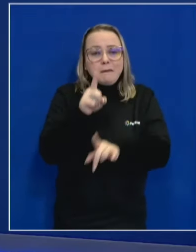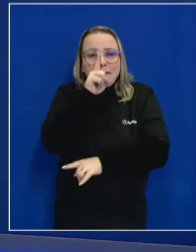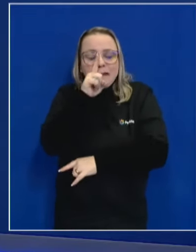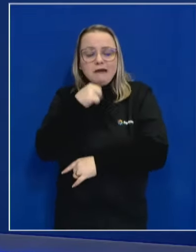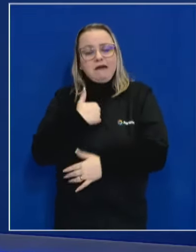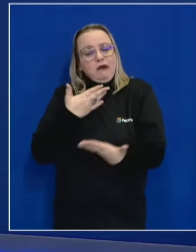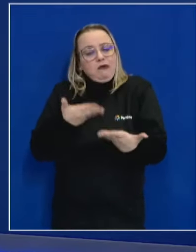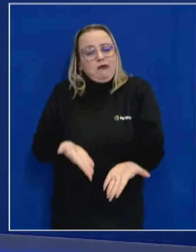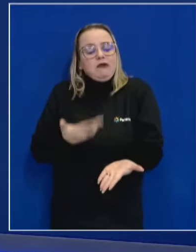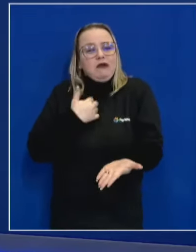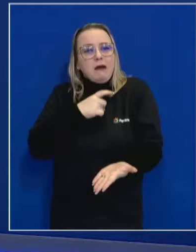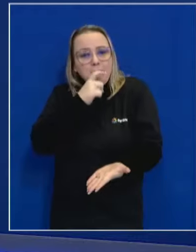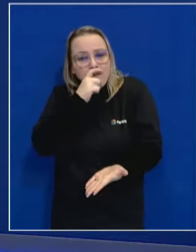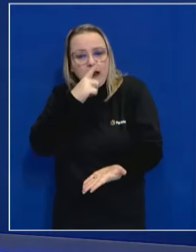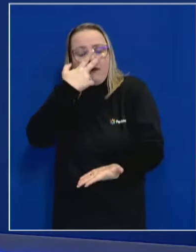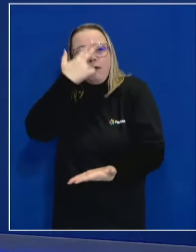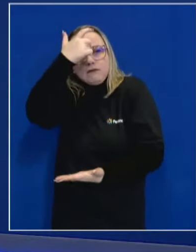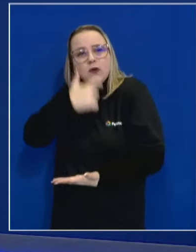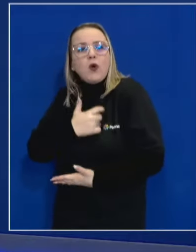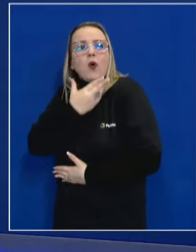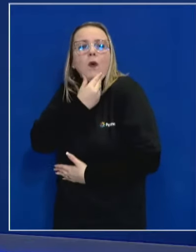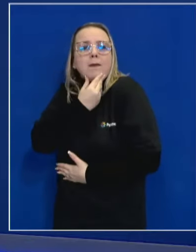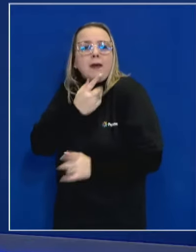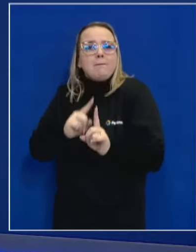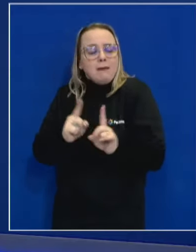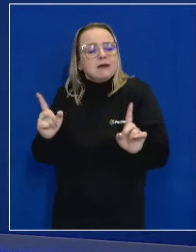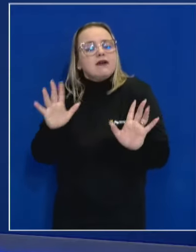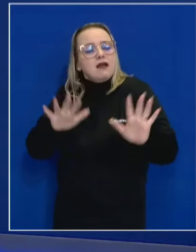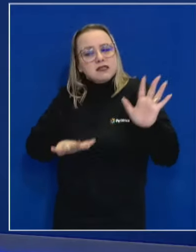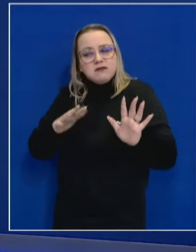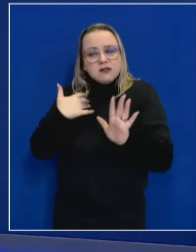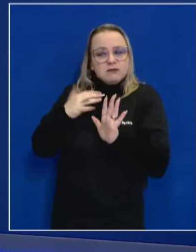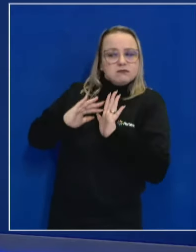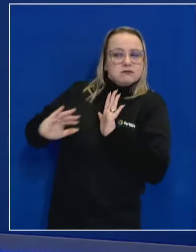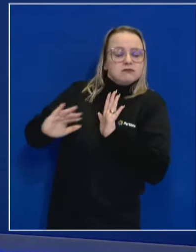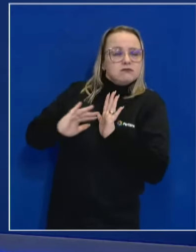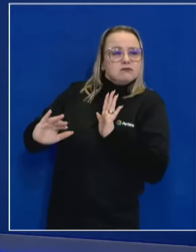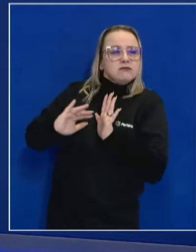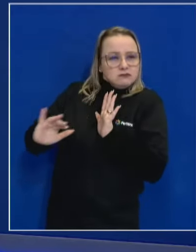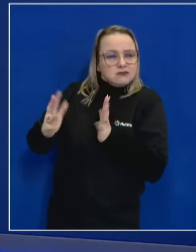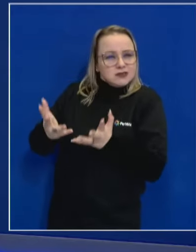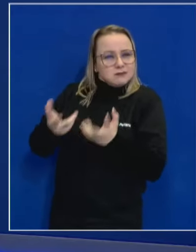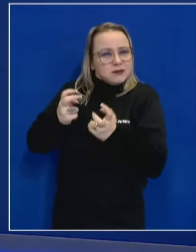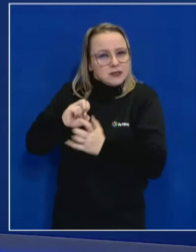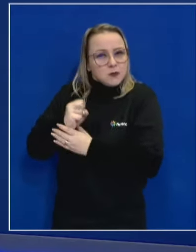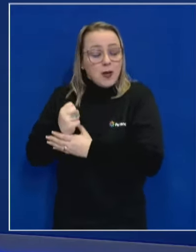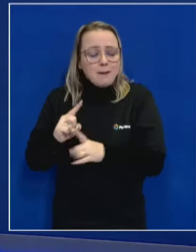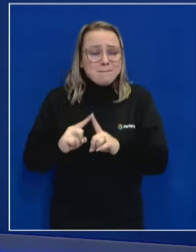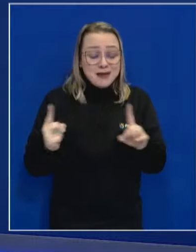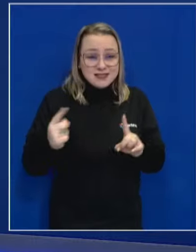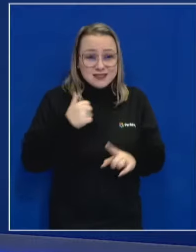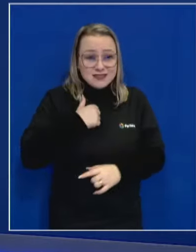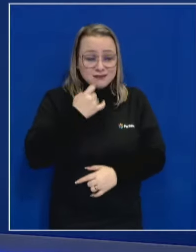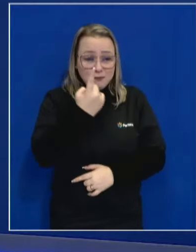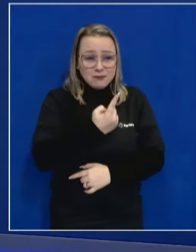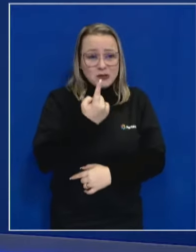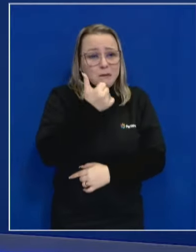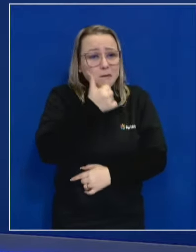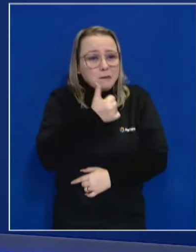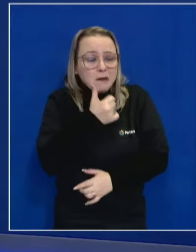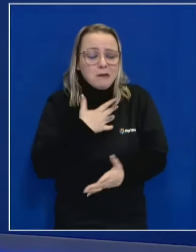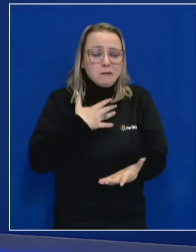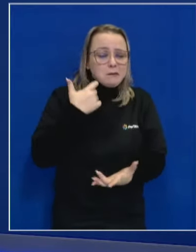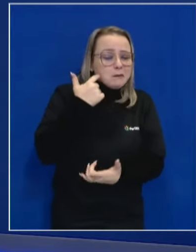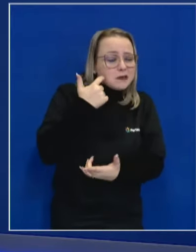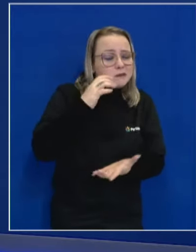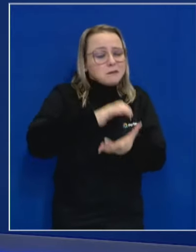né? Porque quando eu estou lá, o pai ainda figura paterna, acaba muitas vezes representando um pouco mais o sentimento de segurança. Mas uma figura materna, eu fico pensando na minha